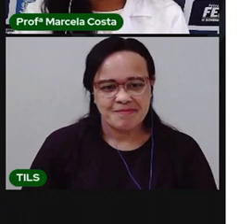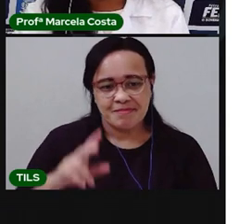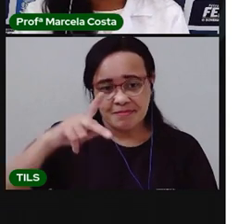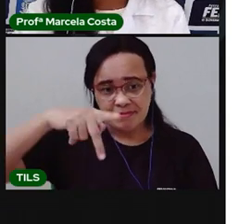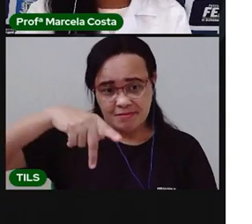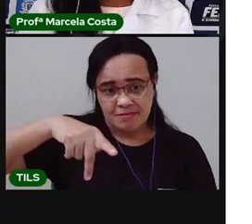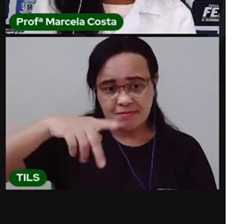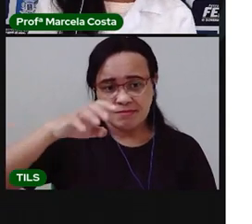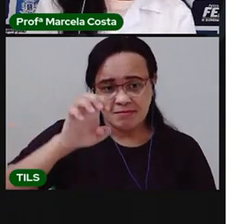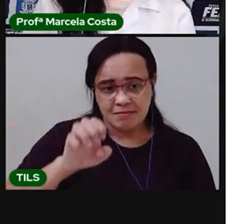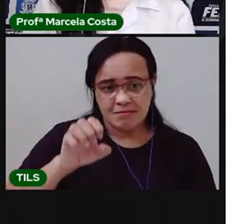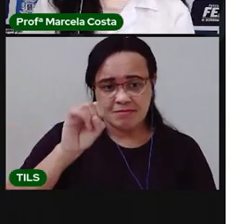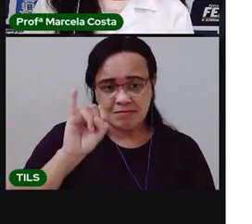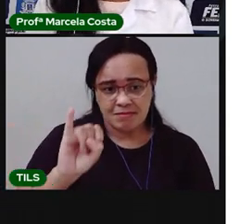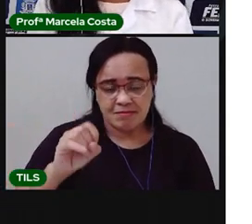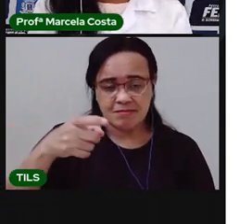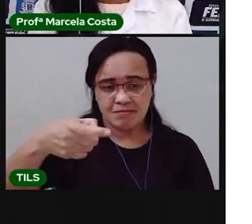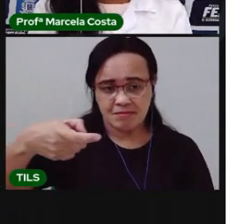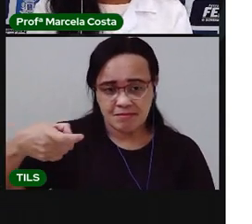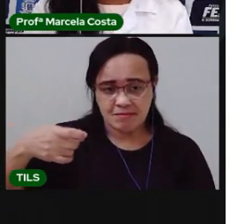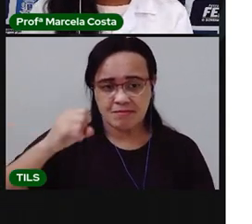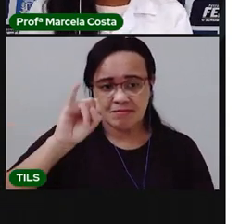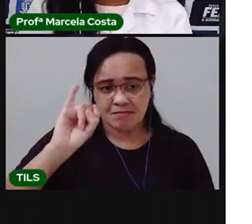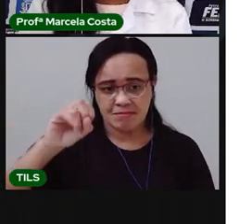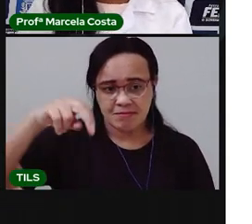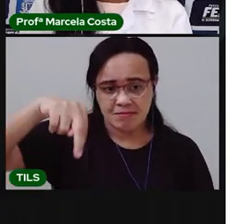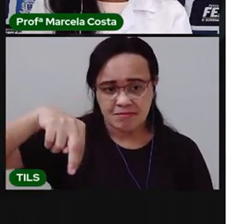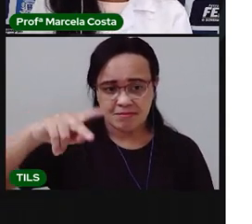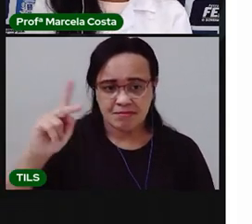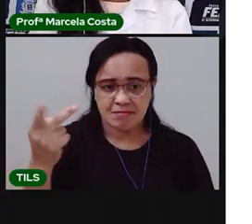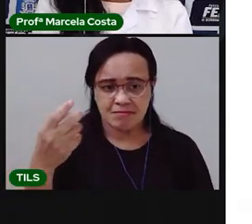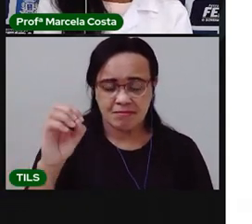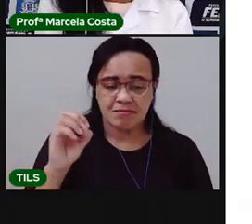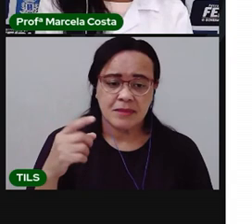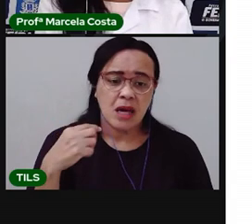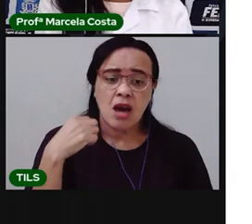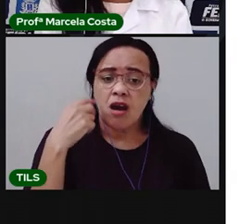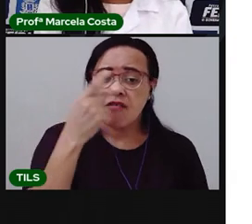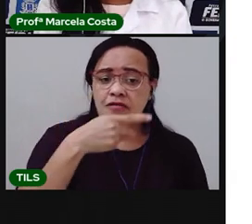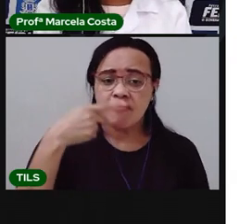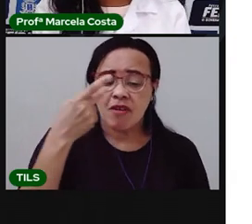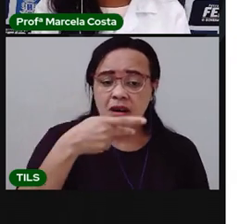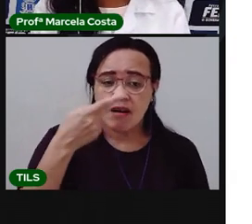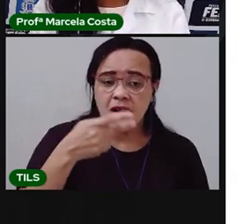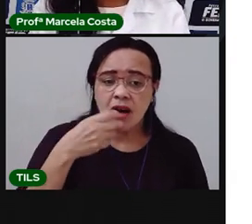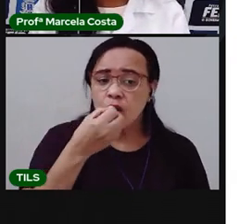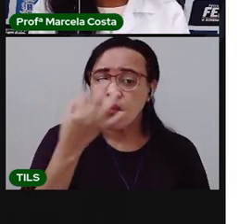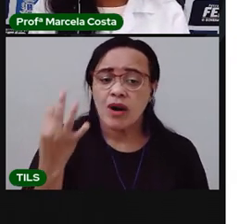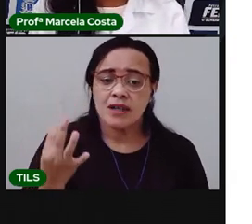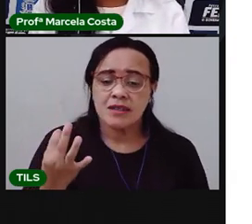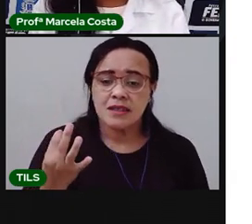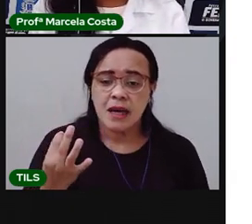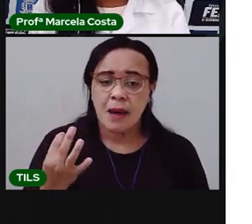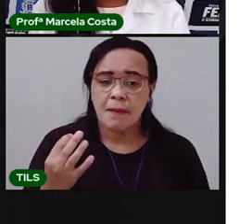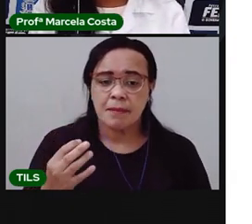Peixinho. Vamos ver quantas vezes a gente abre a boca para falar a palavra peixinho?